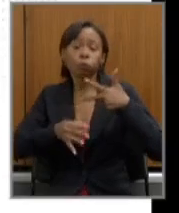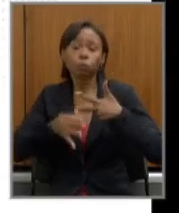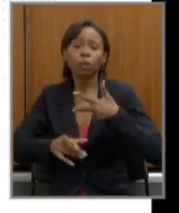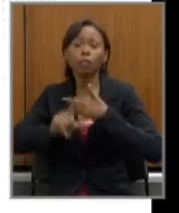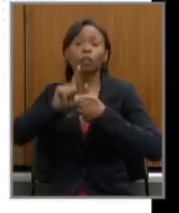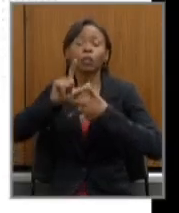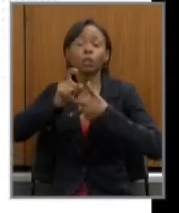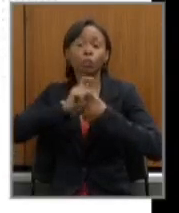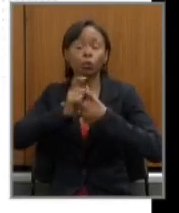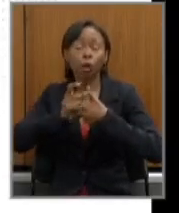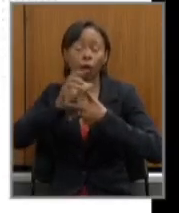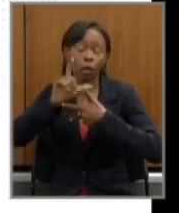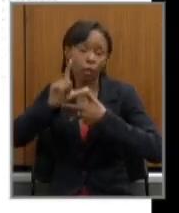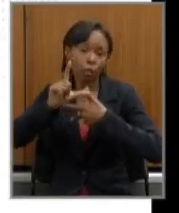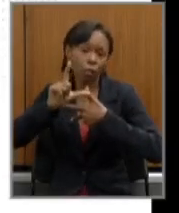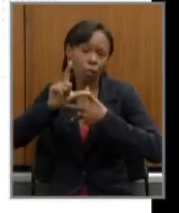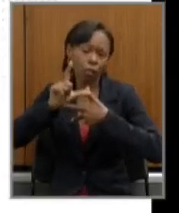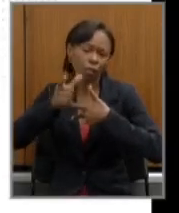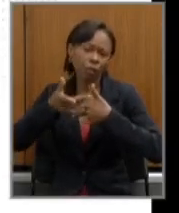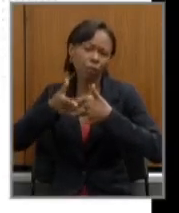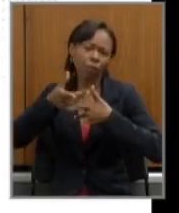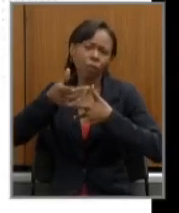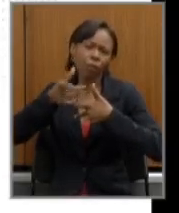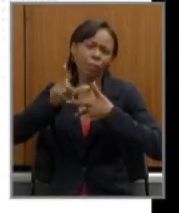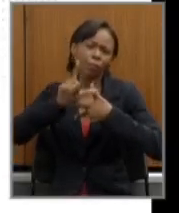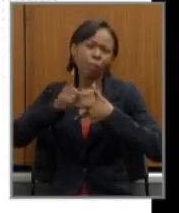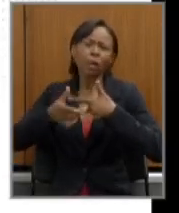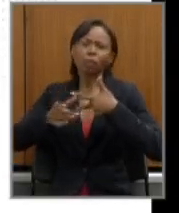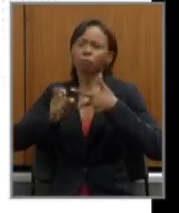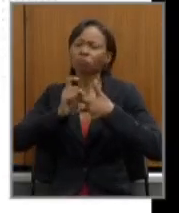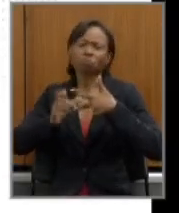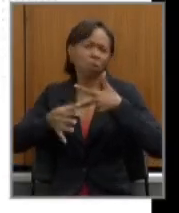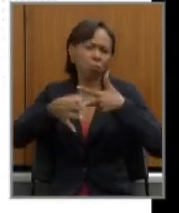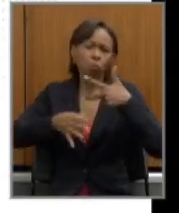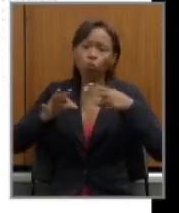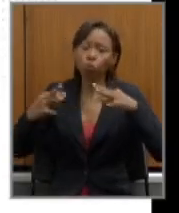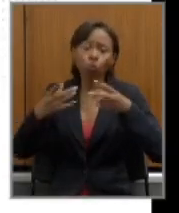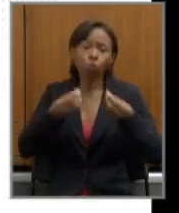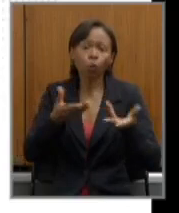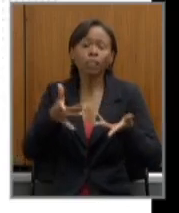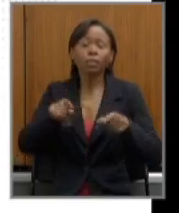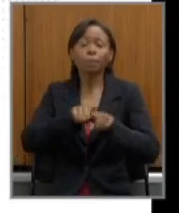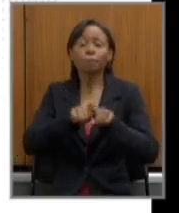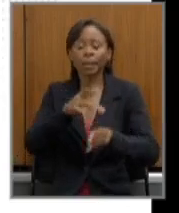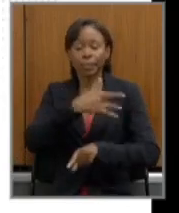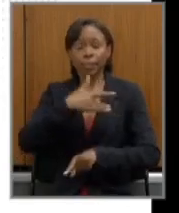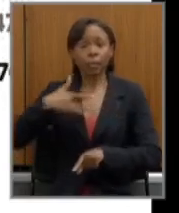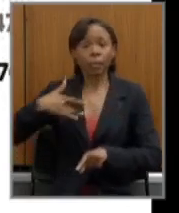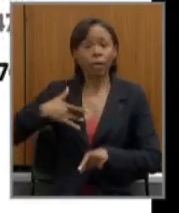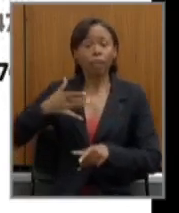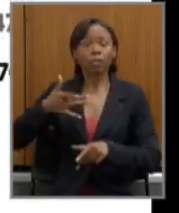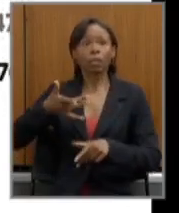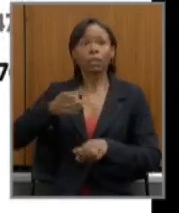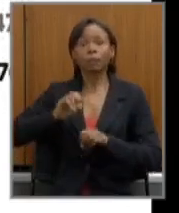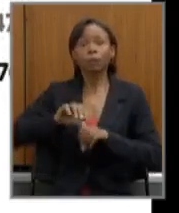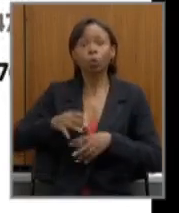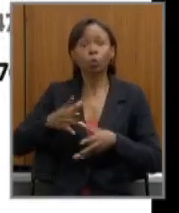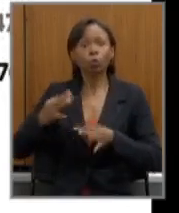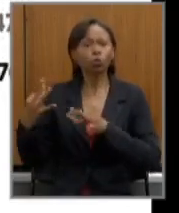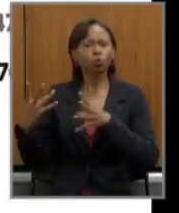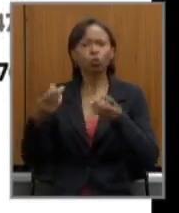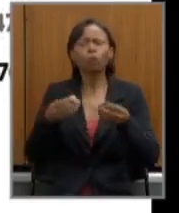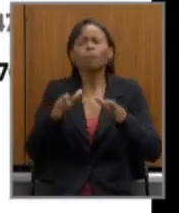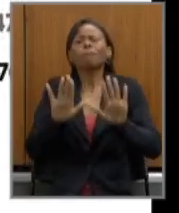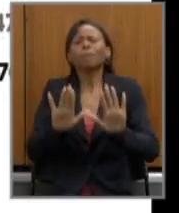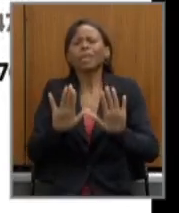todos os trabalhadores de contato temporário na saúde, segurança e educação, os chamados designados. Portanto, para quem é a